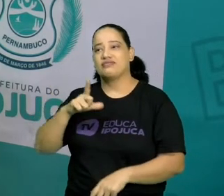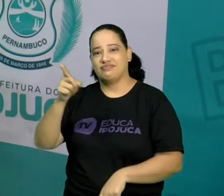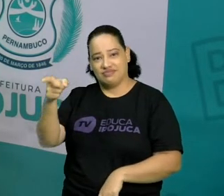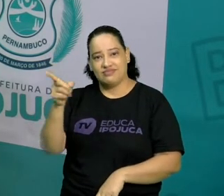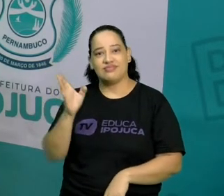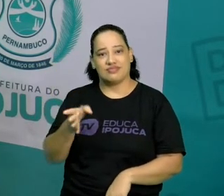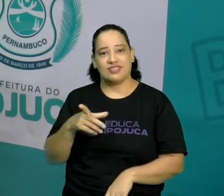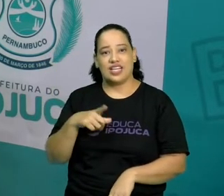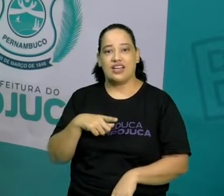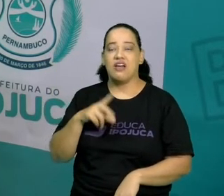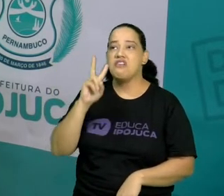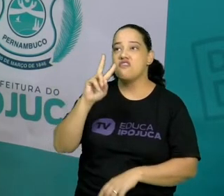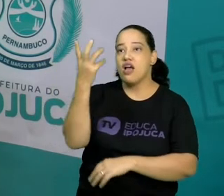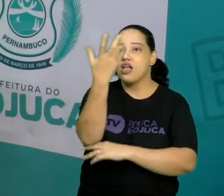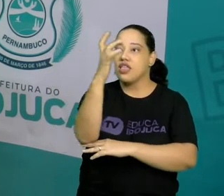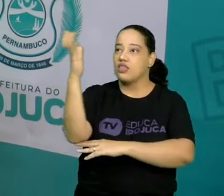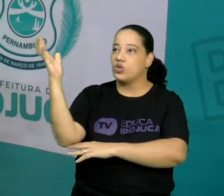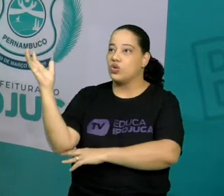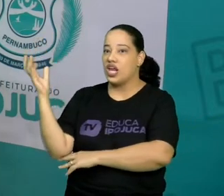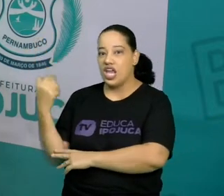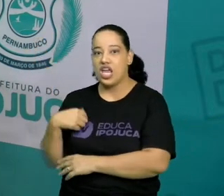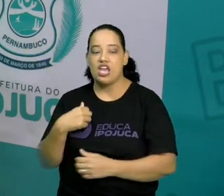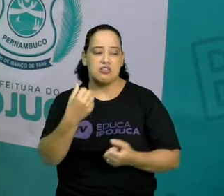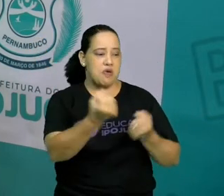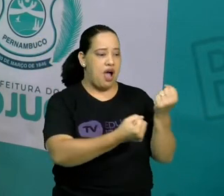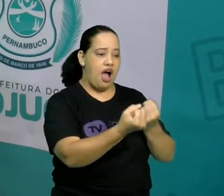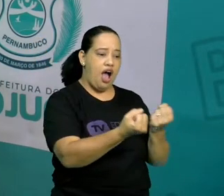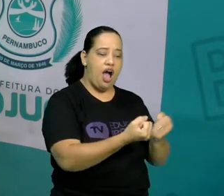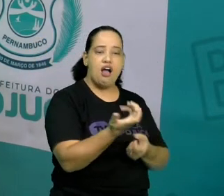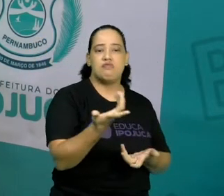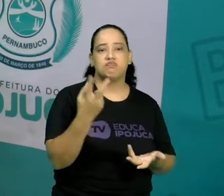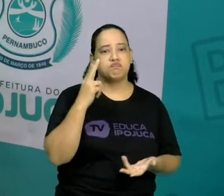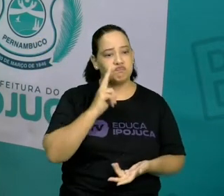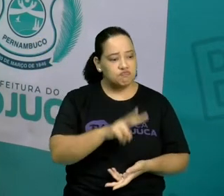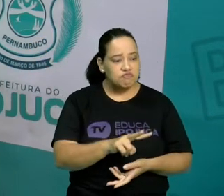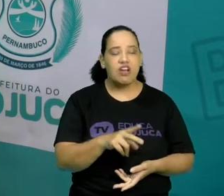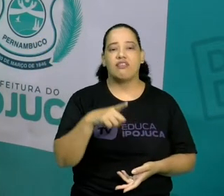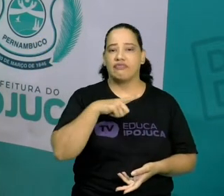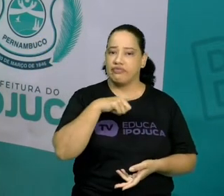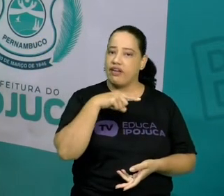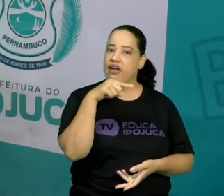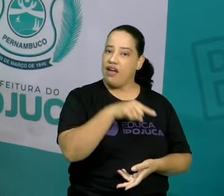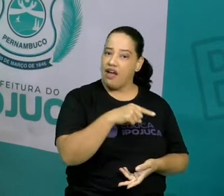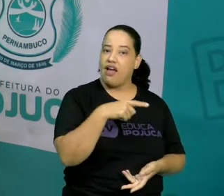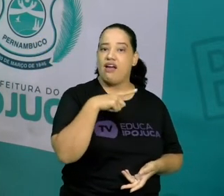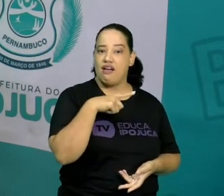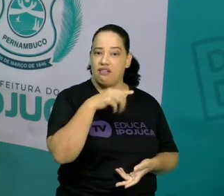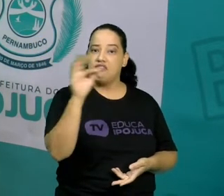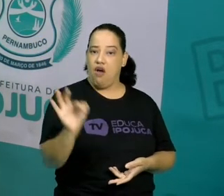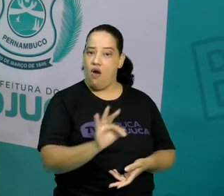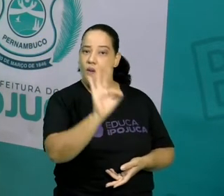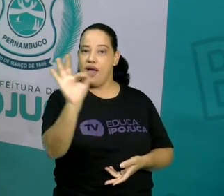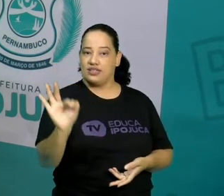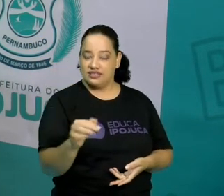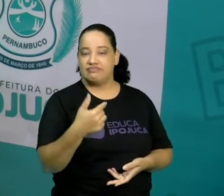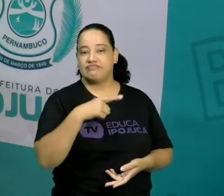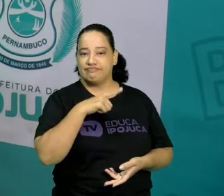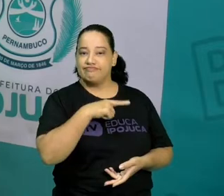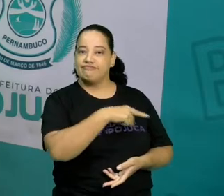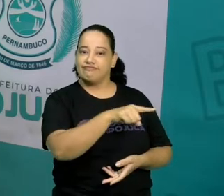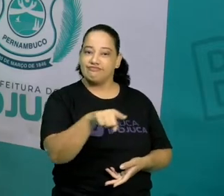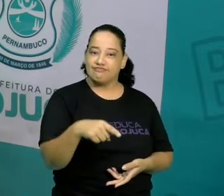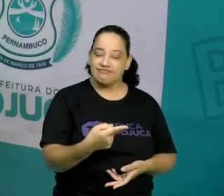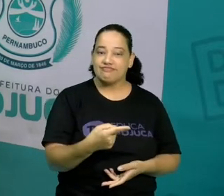e observarmos a natureza, o veículo, então as formas, elas estão presentes, crianças, em todo o